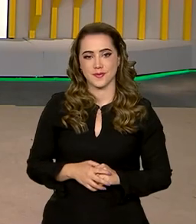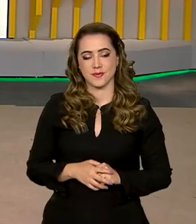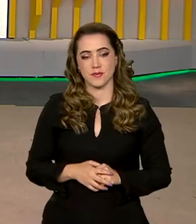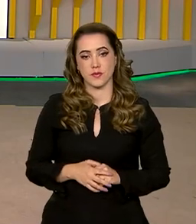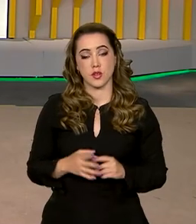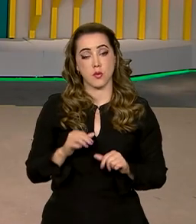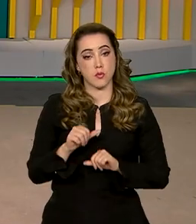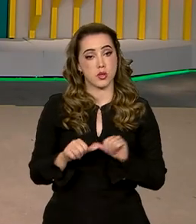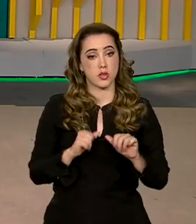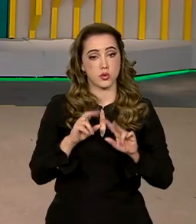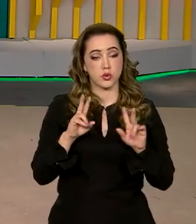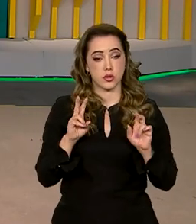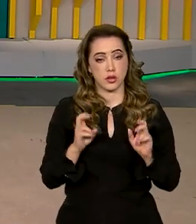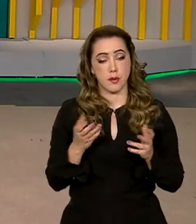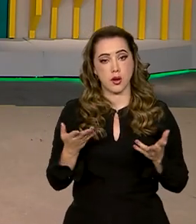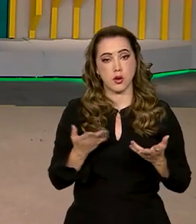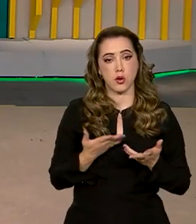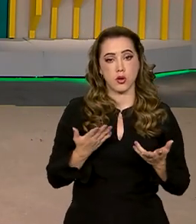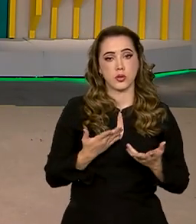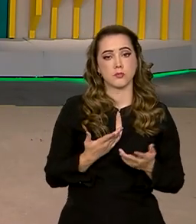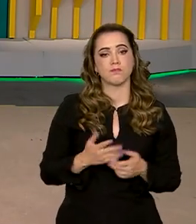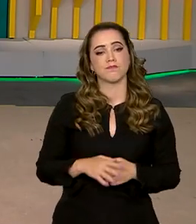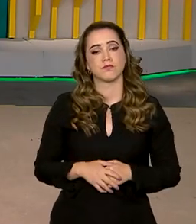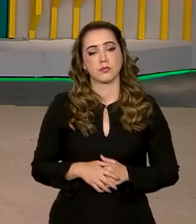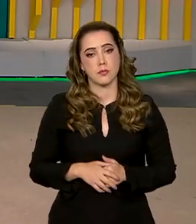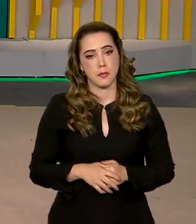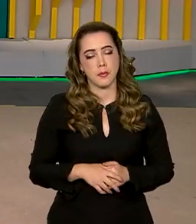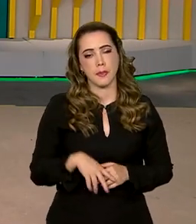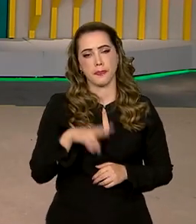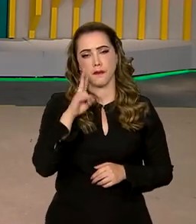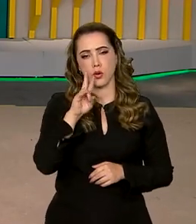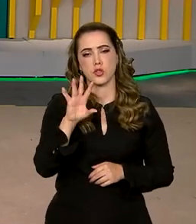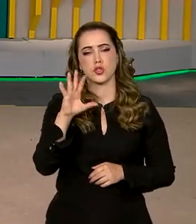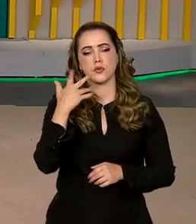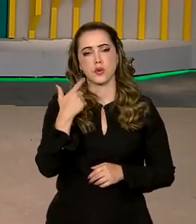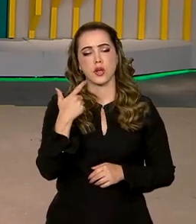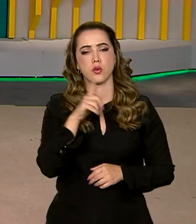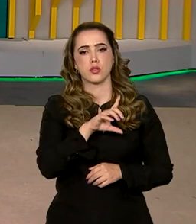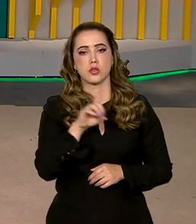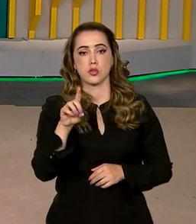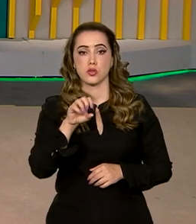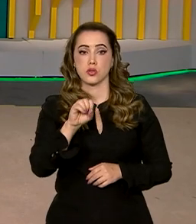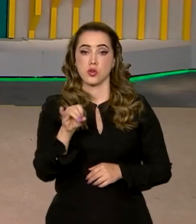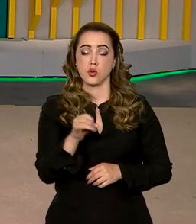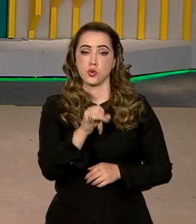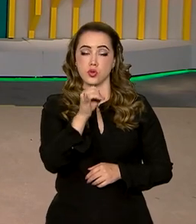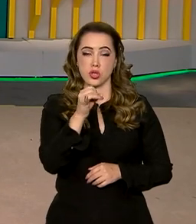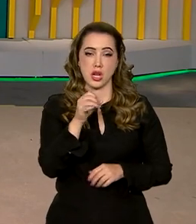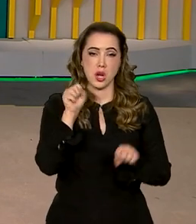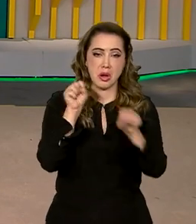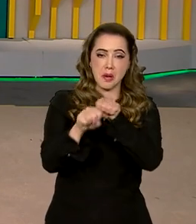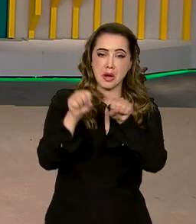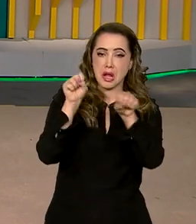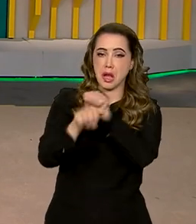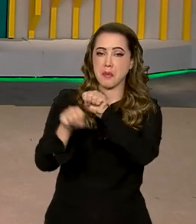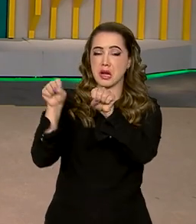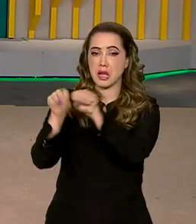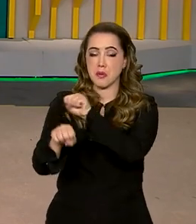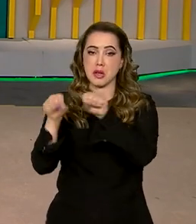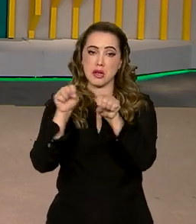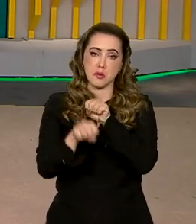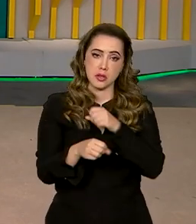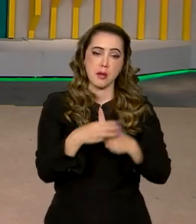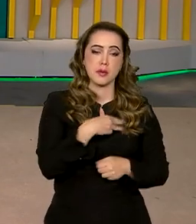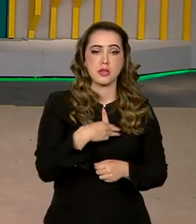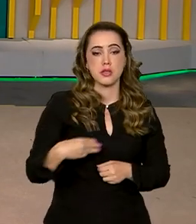Agora mudando de assunto, Roberto, a indignação pelos atos de vandalismo de 8 de janeiro fez com que a ministra da